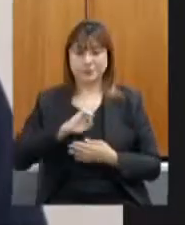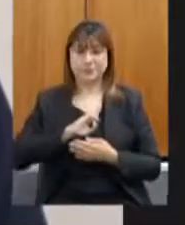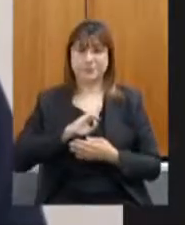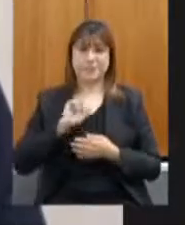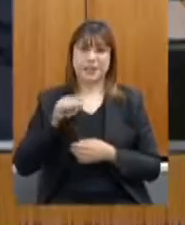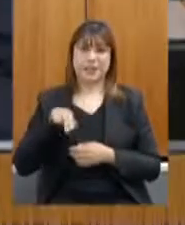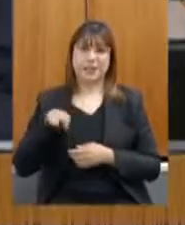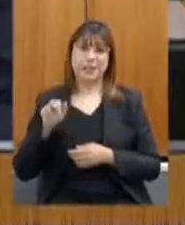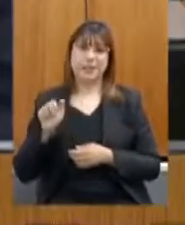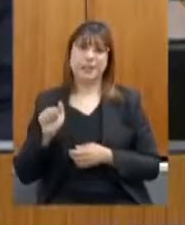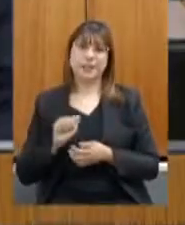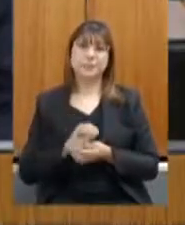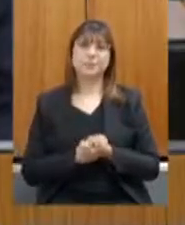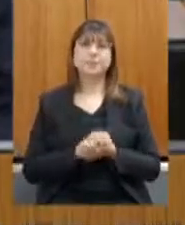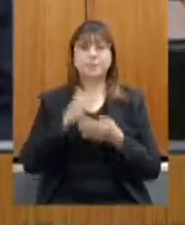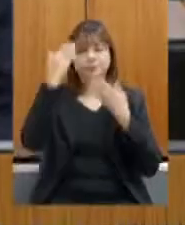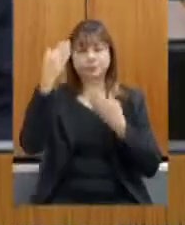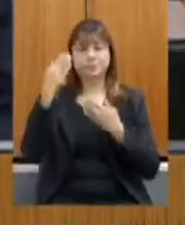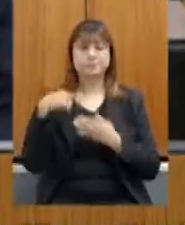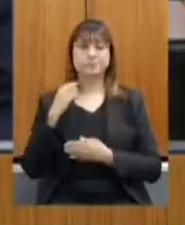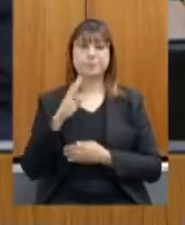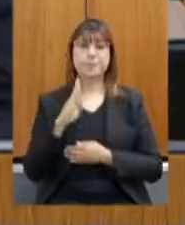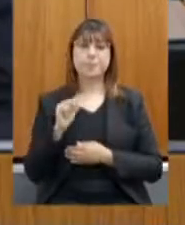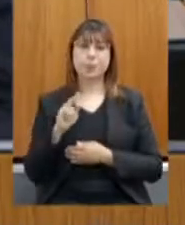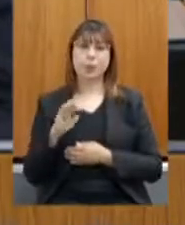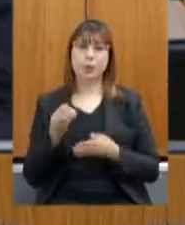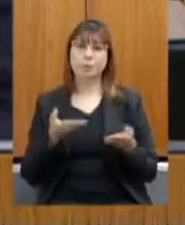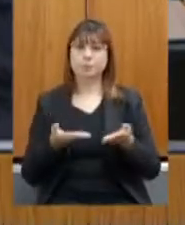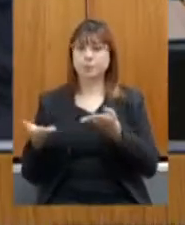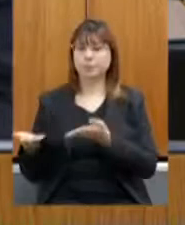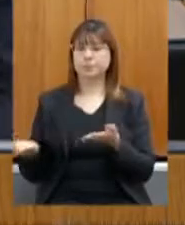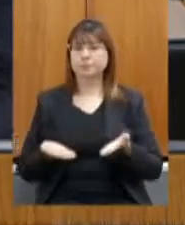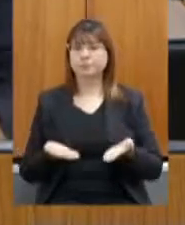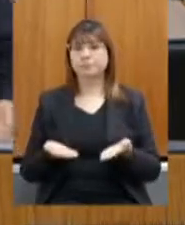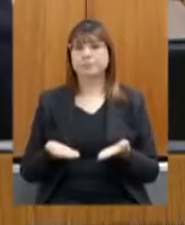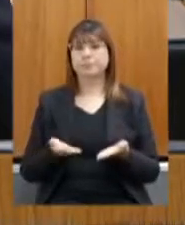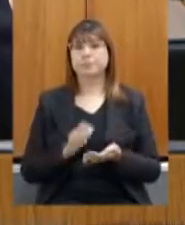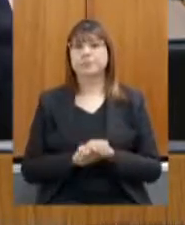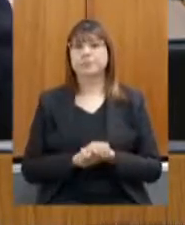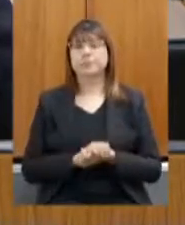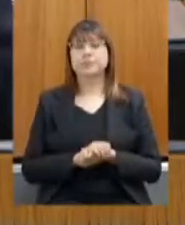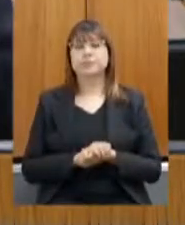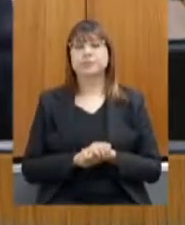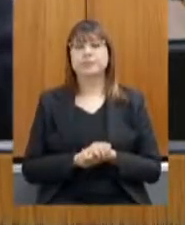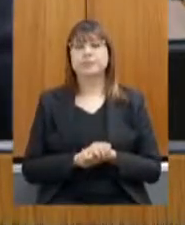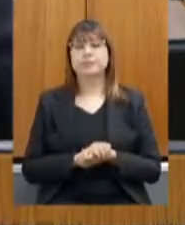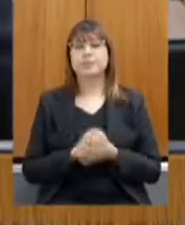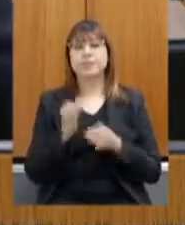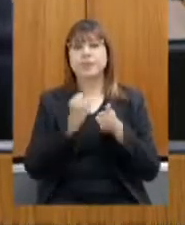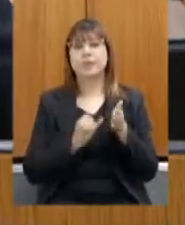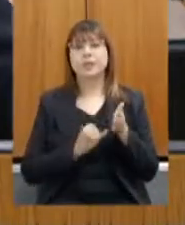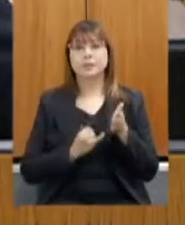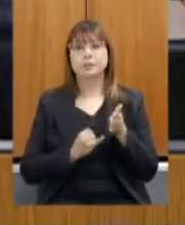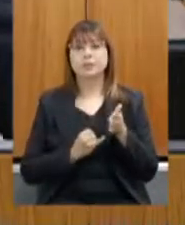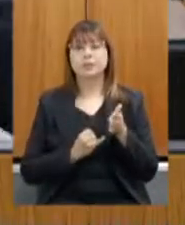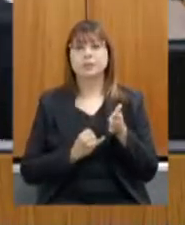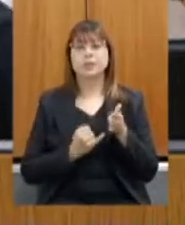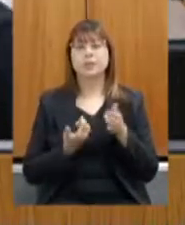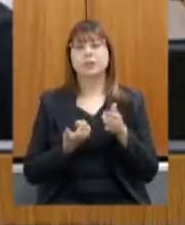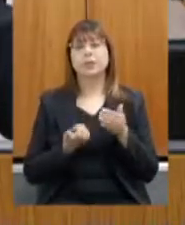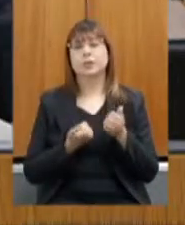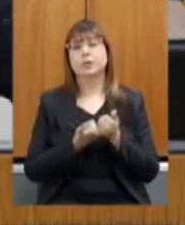Muito obrigado deputado Bartô passo a palavra para o próximo debatedor inscrito nosso vice